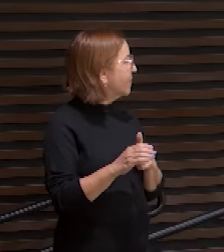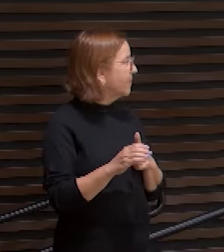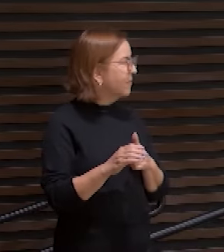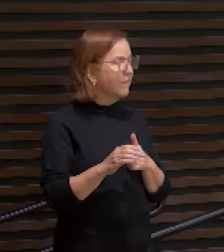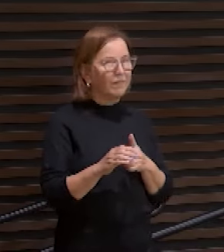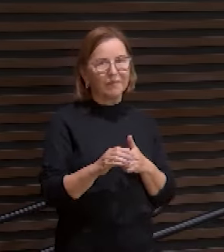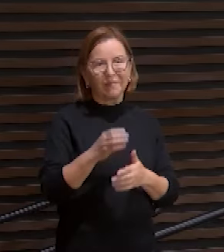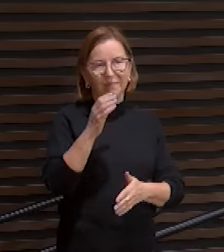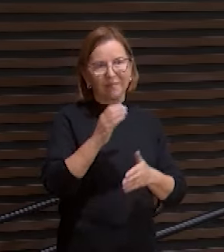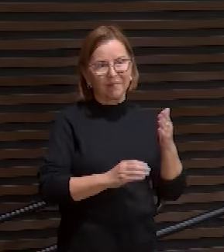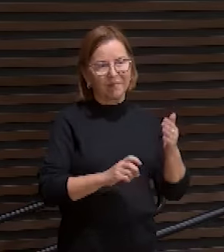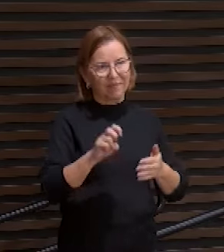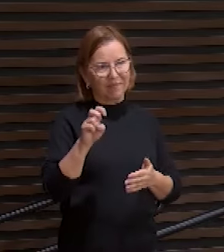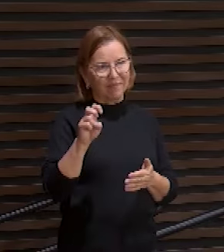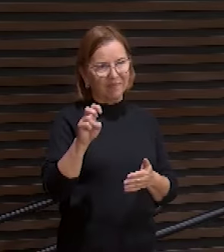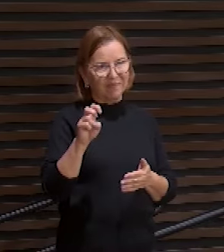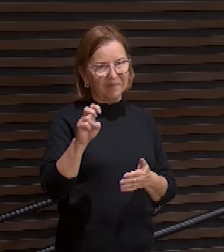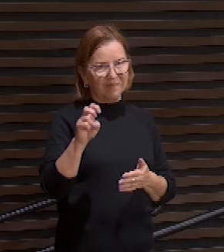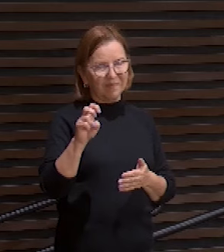capítulo 5